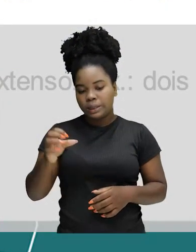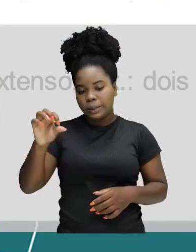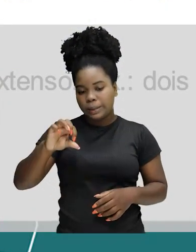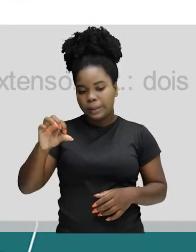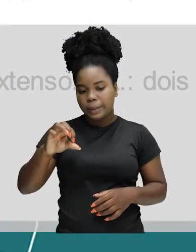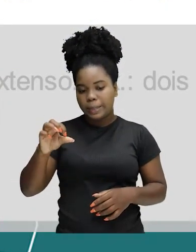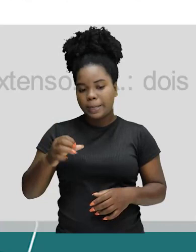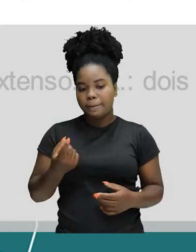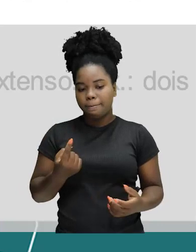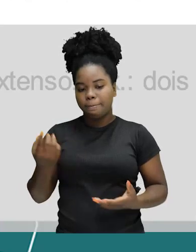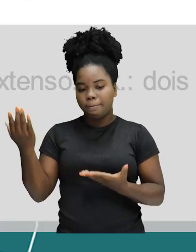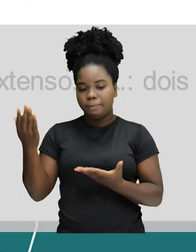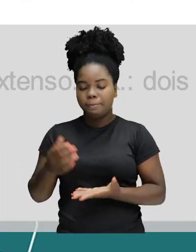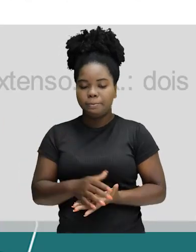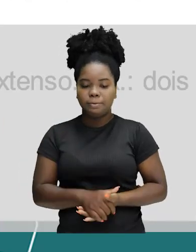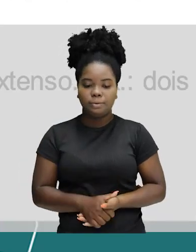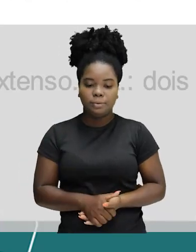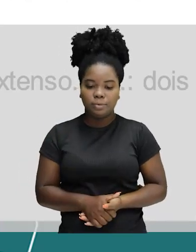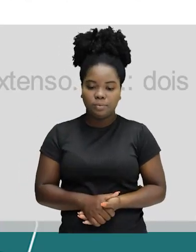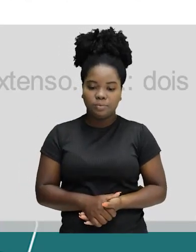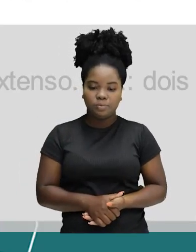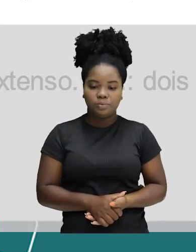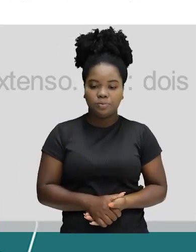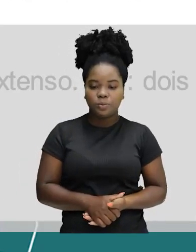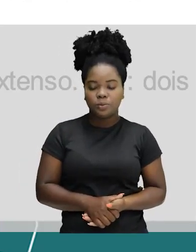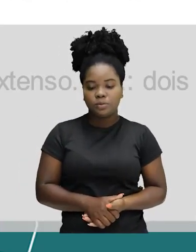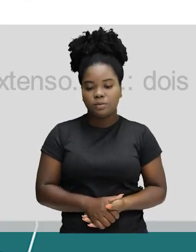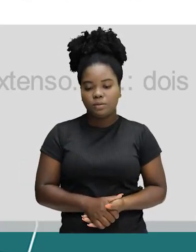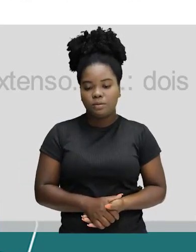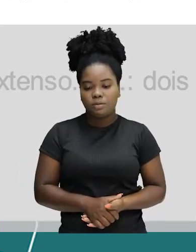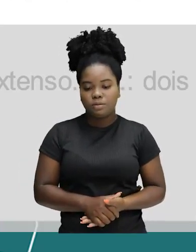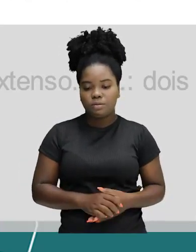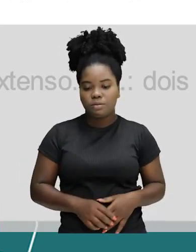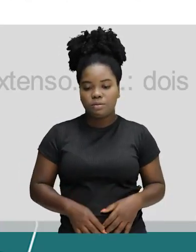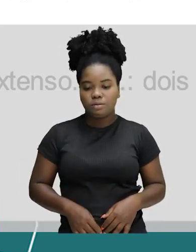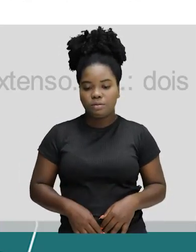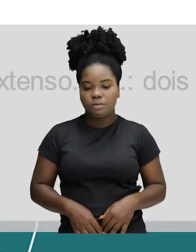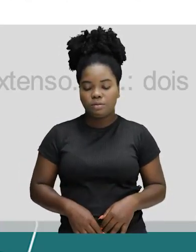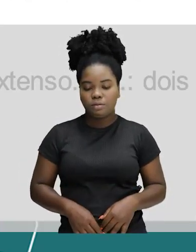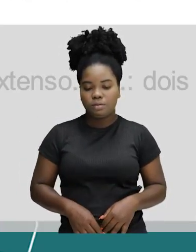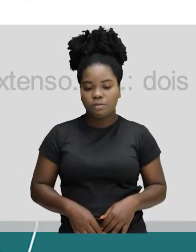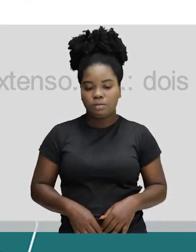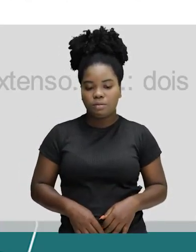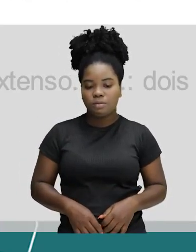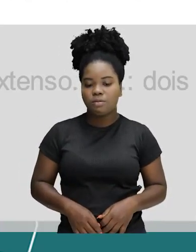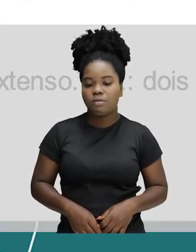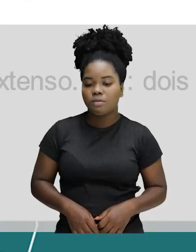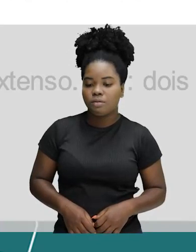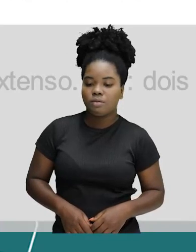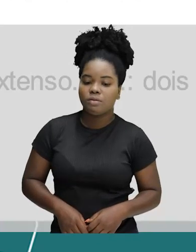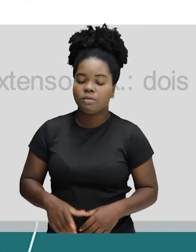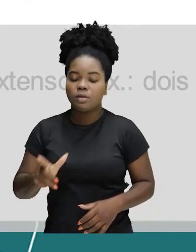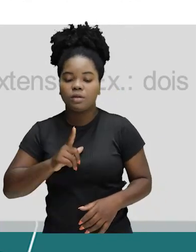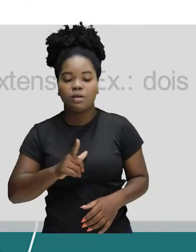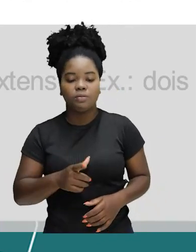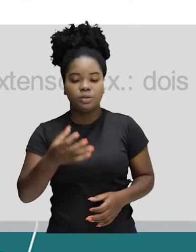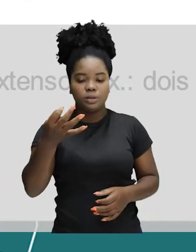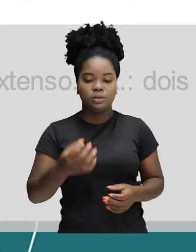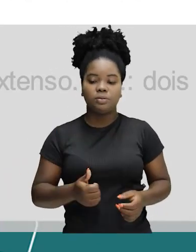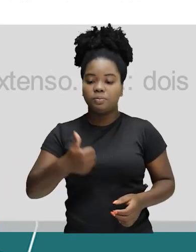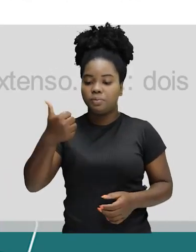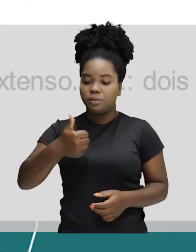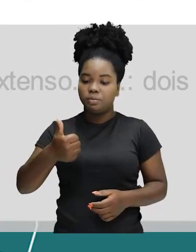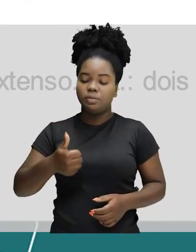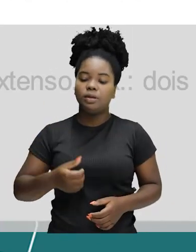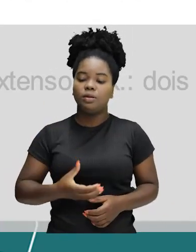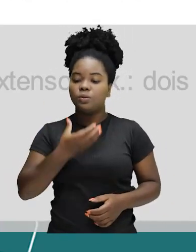a datas, a dúvida muito comum é em relação ao primeiro dia do mês. Então, como escrevê-las? O correto é, por exemplo, o primeiro de